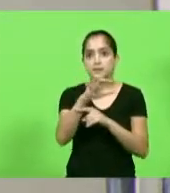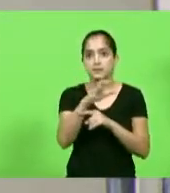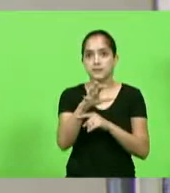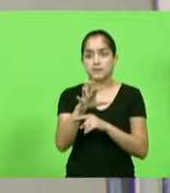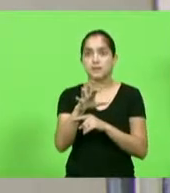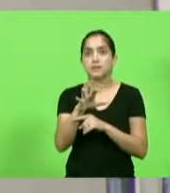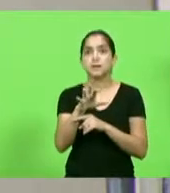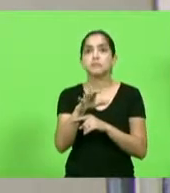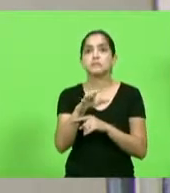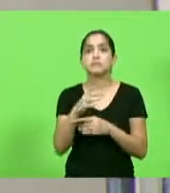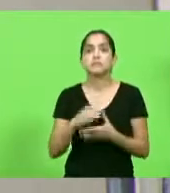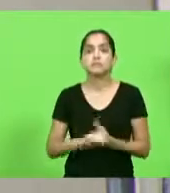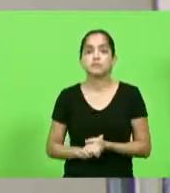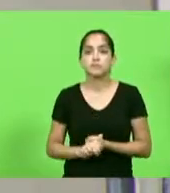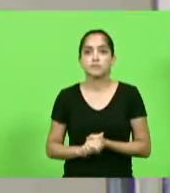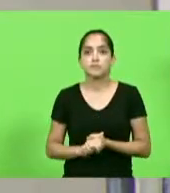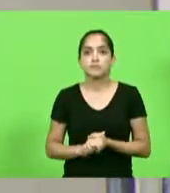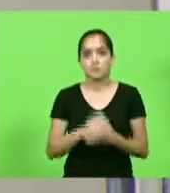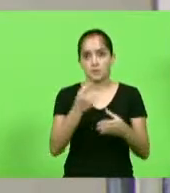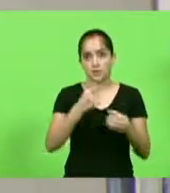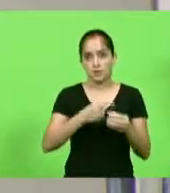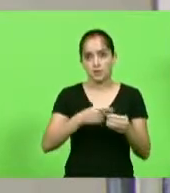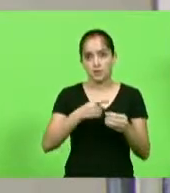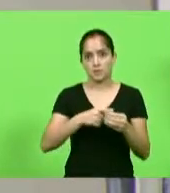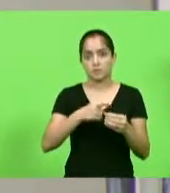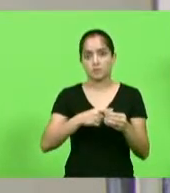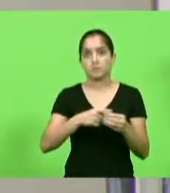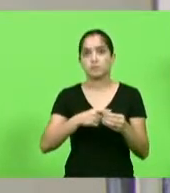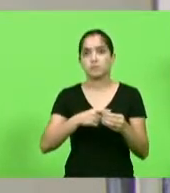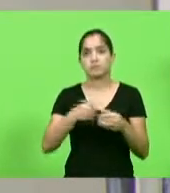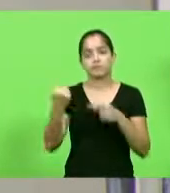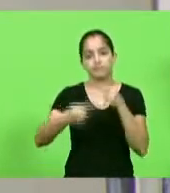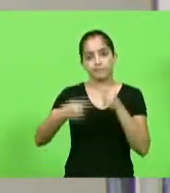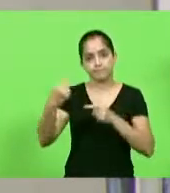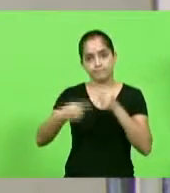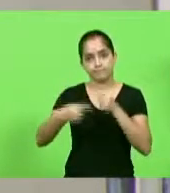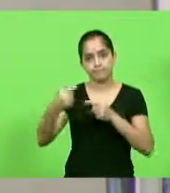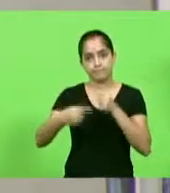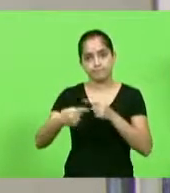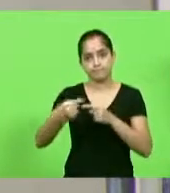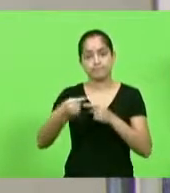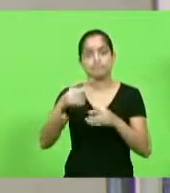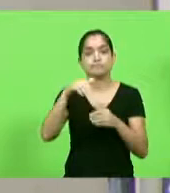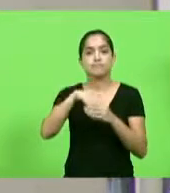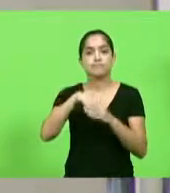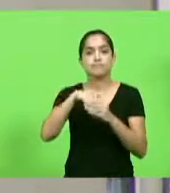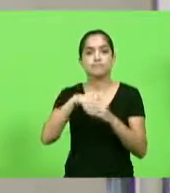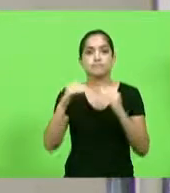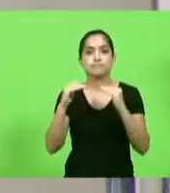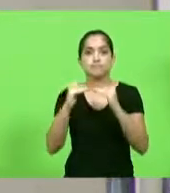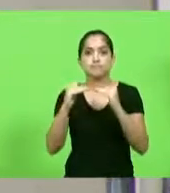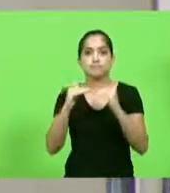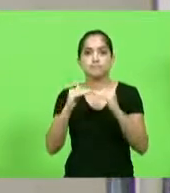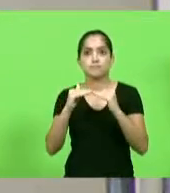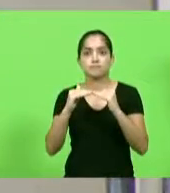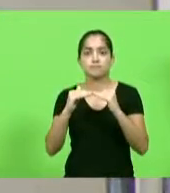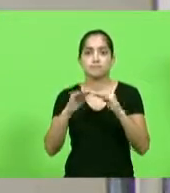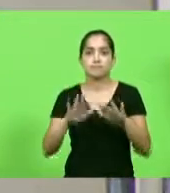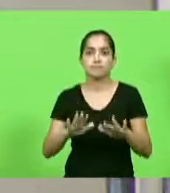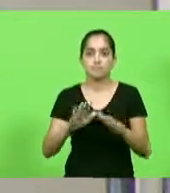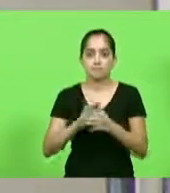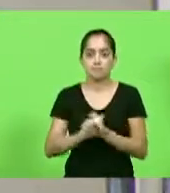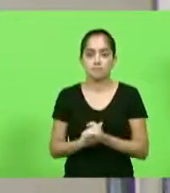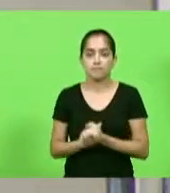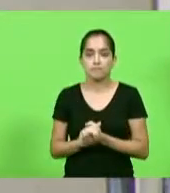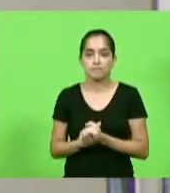de Cachoeira de Fátima, município de Praia Grande. Em discussão, não havendo quem queira discutir, votação, deputados que